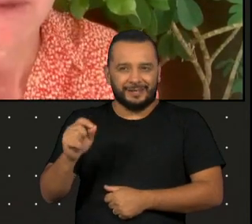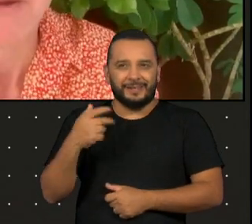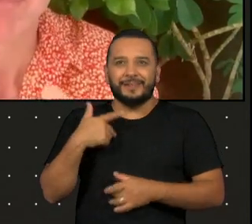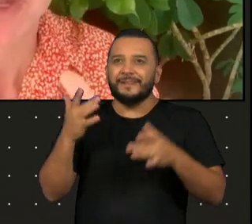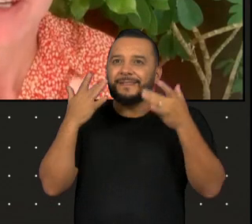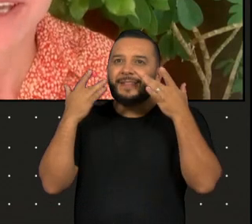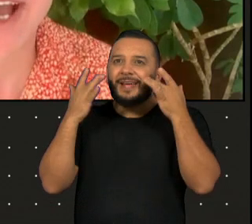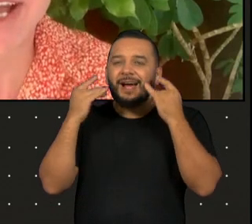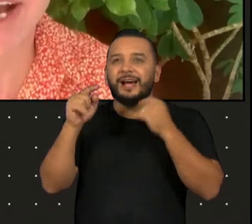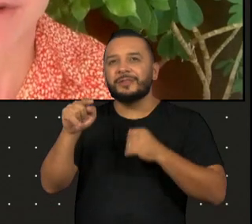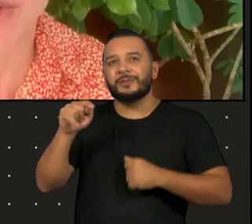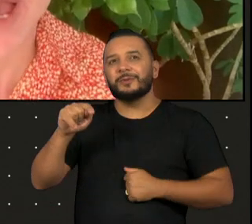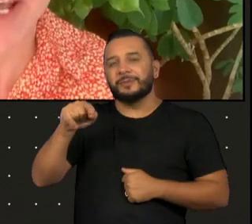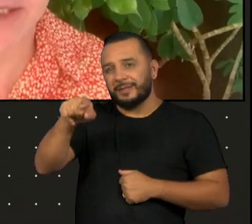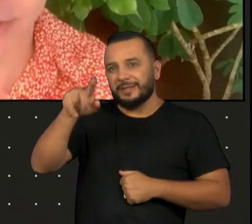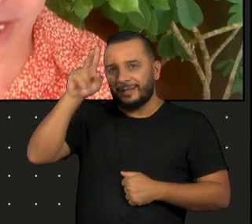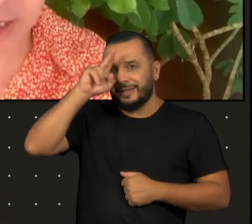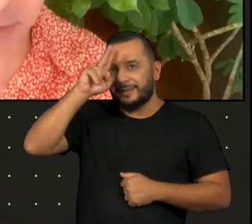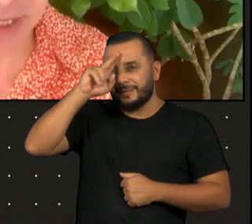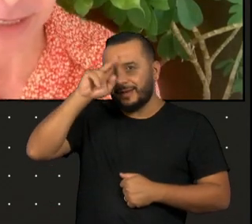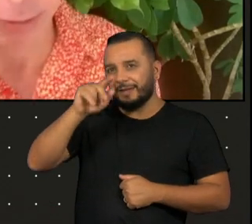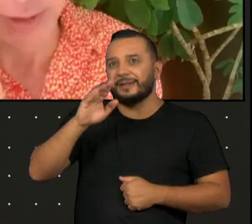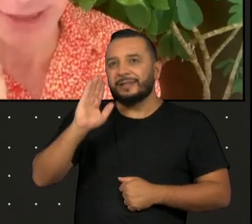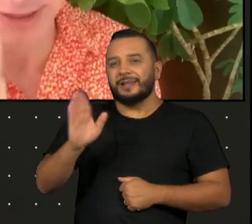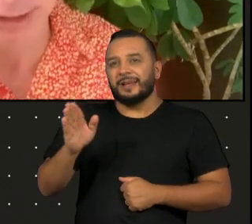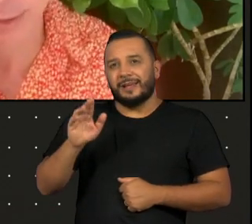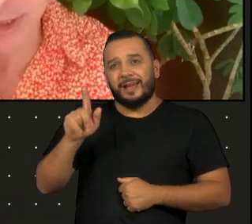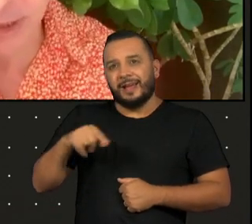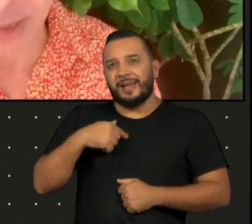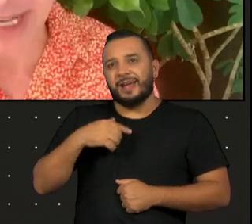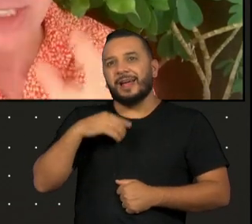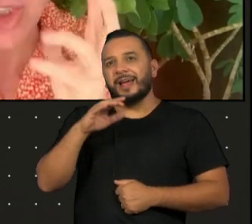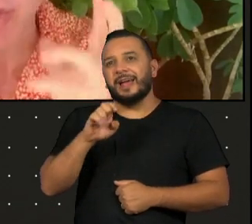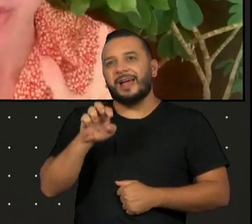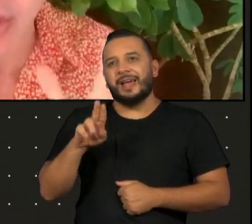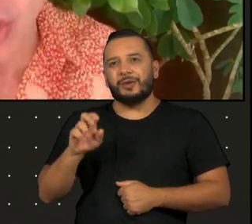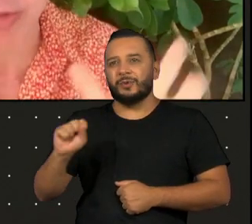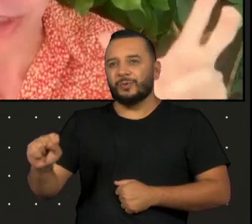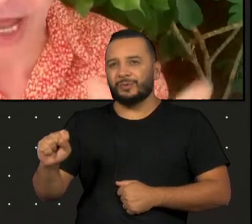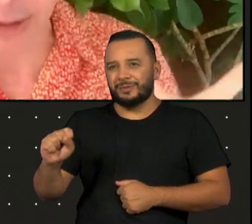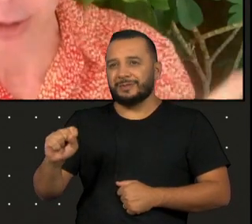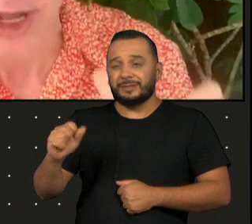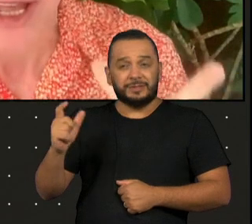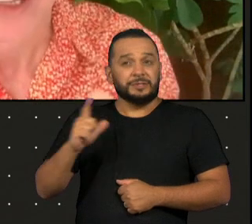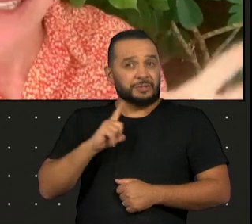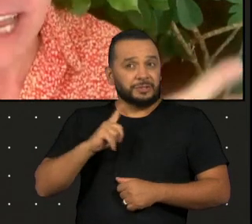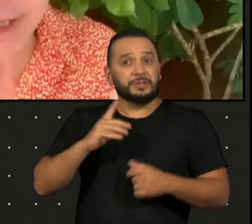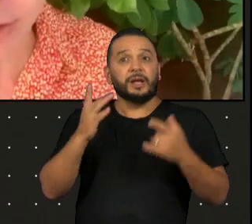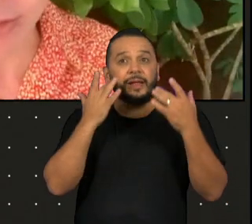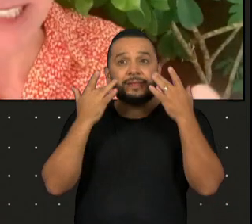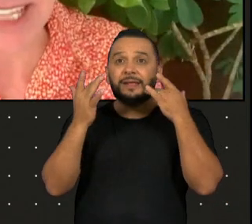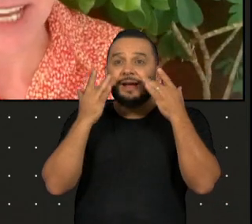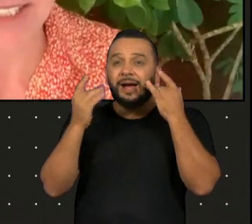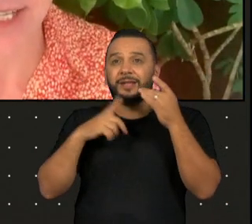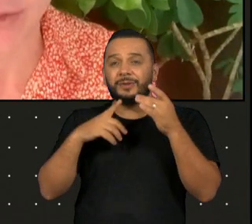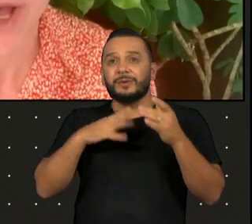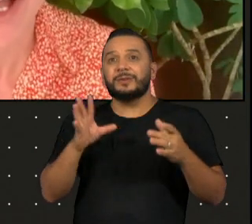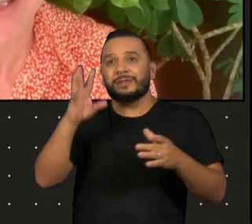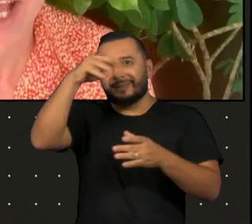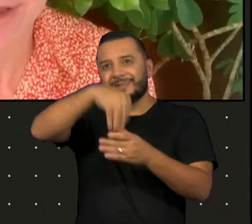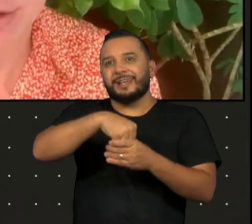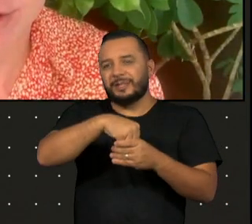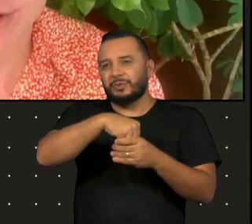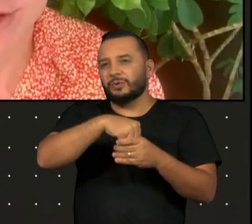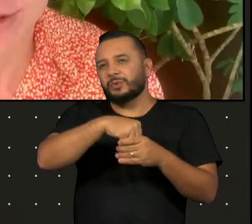lembrar, que era o Eras do Rainer Miller, que era o três terços do Rainer Miller. A gente montou um teatro dentro, uma instalação